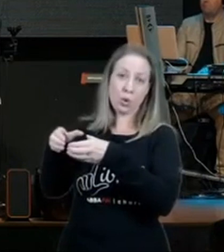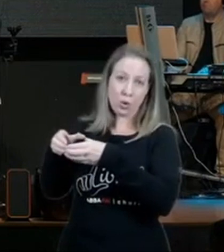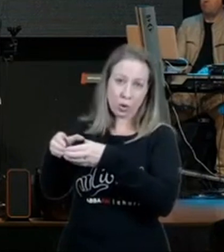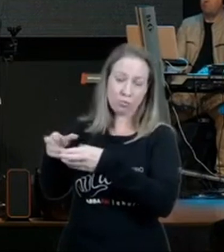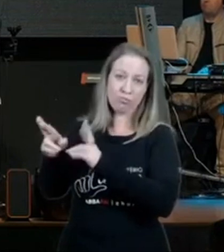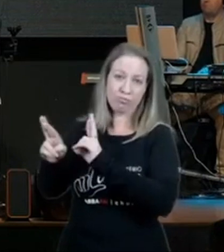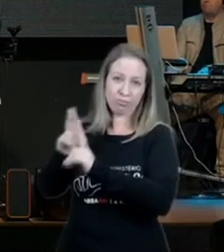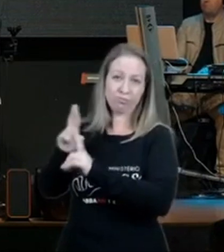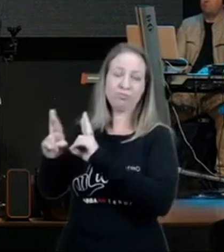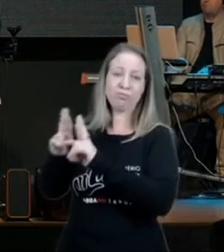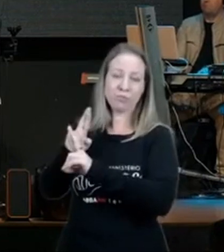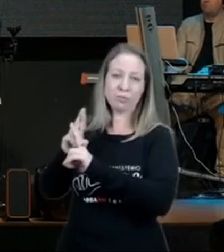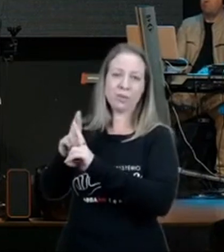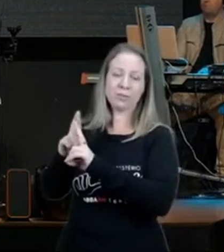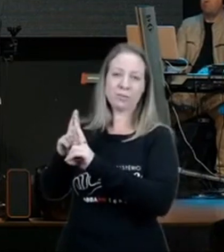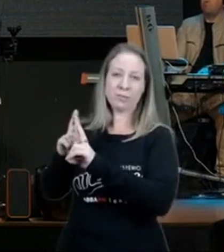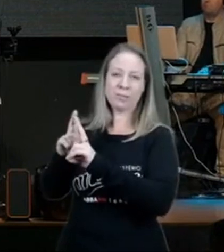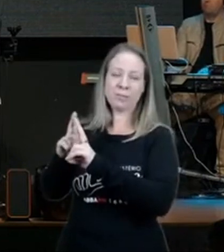de célula na época,